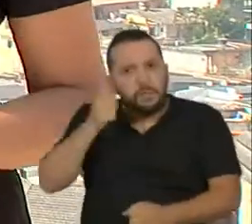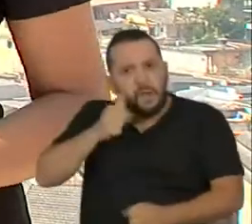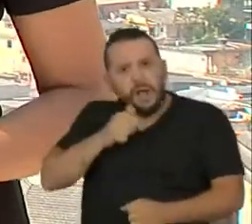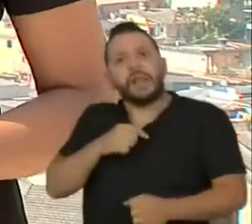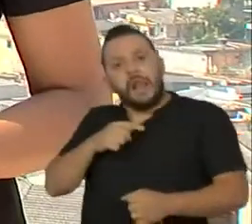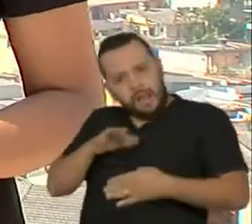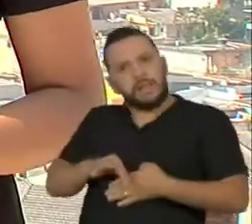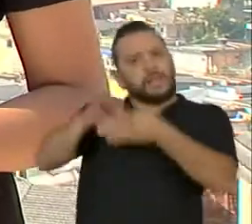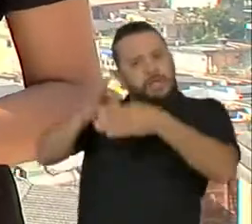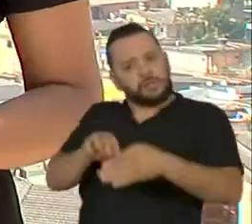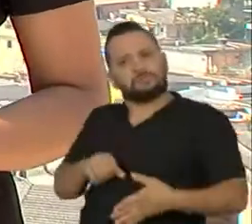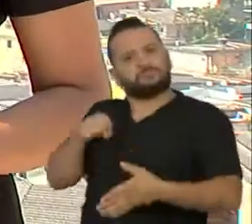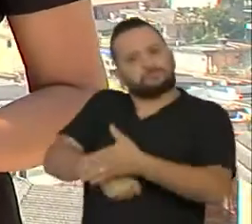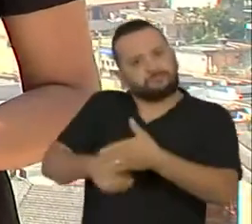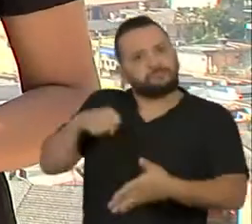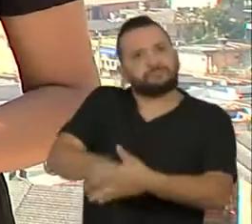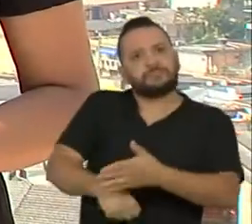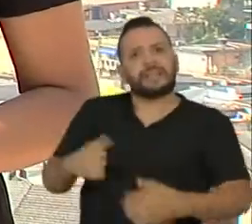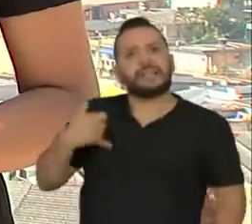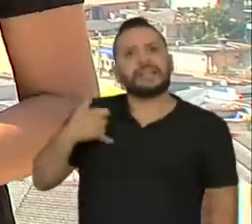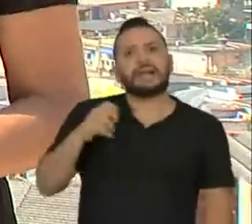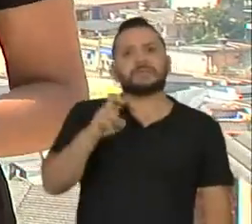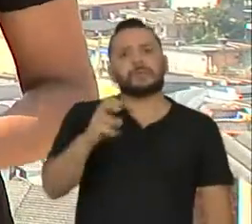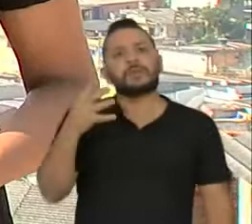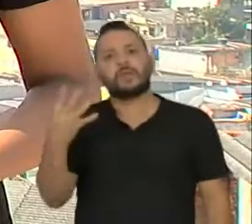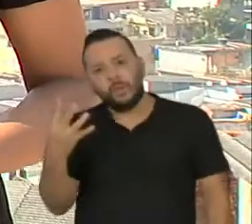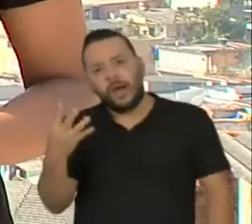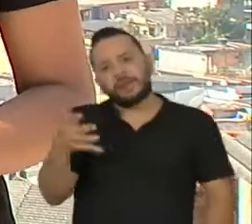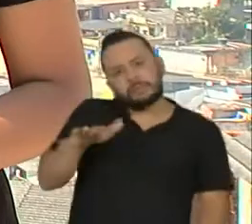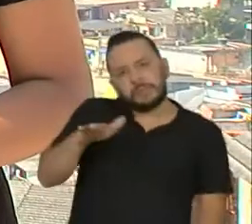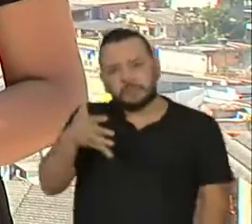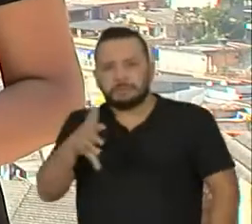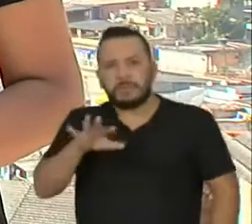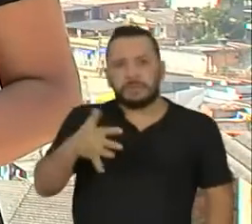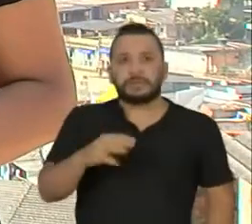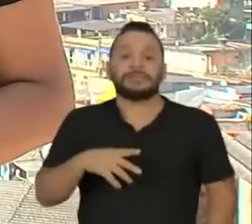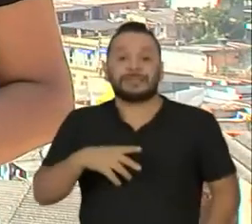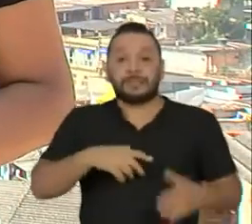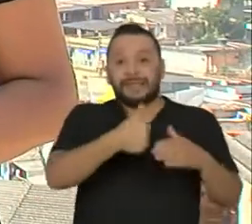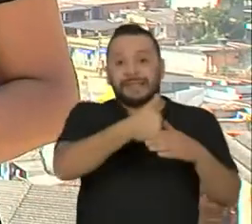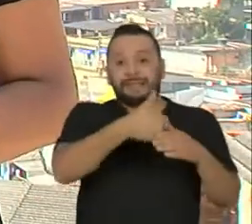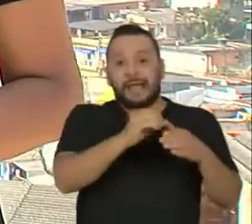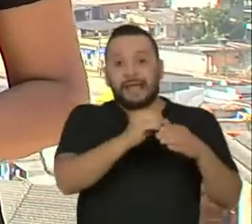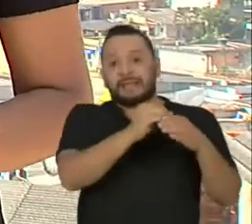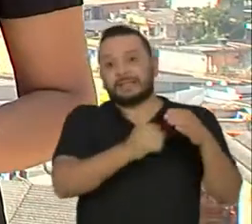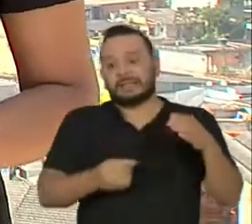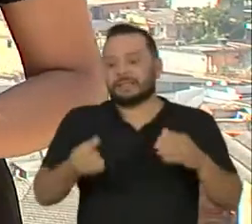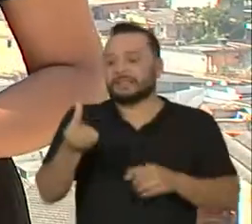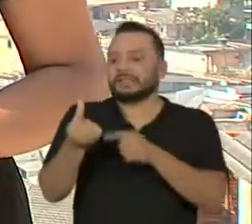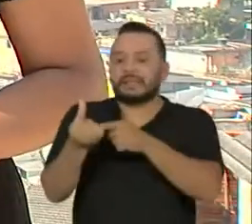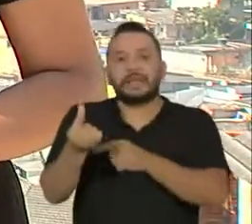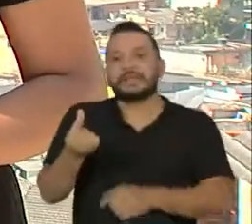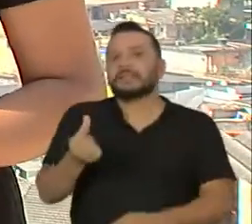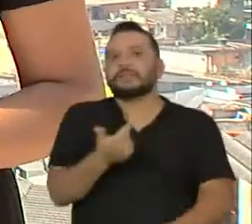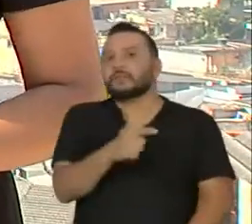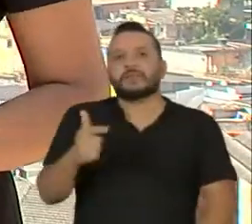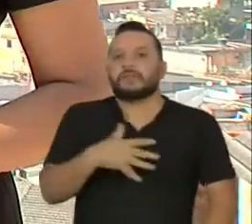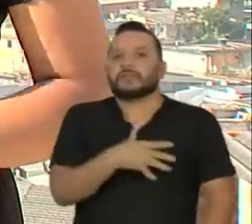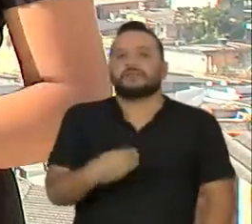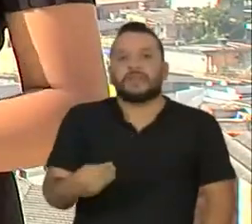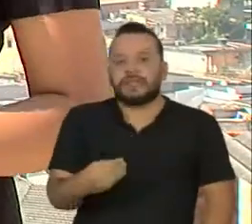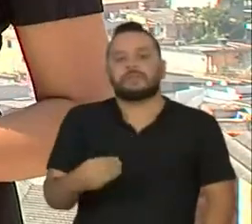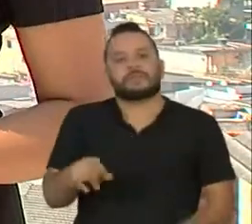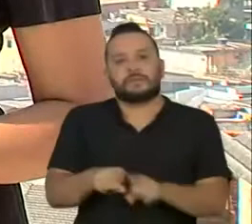média de idade delas é de 54 anos. E seis em cada dez desses lares não têm filhos ou netos com